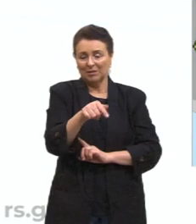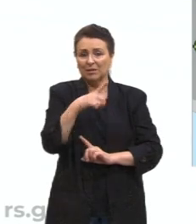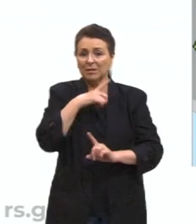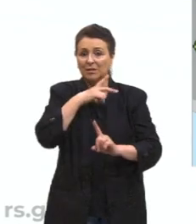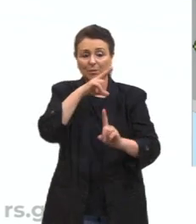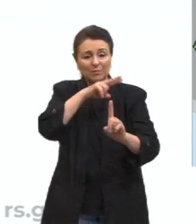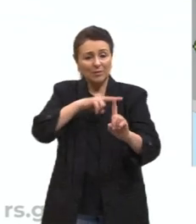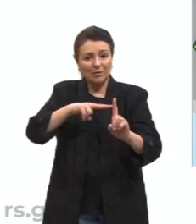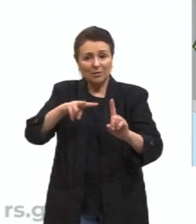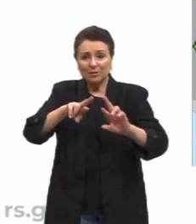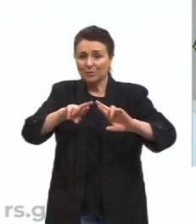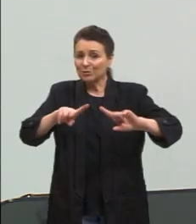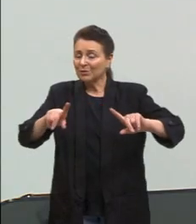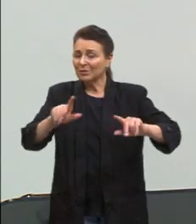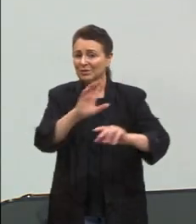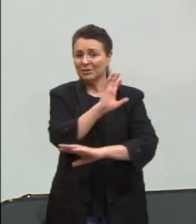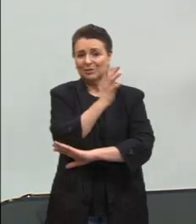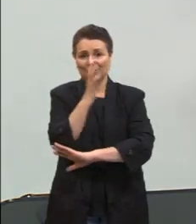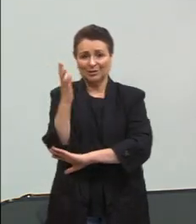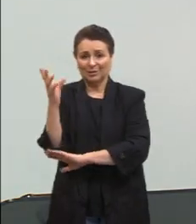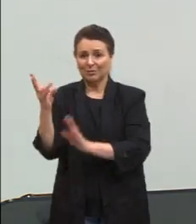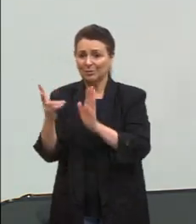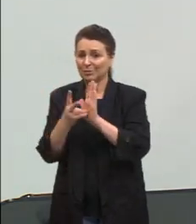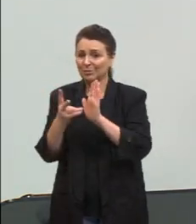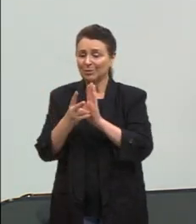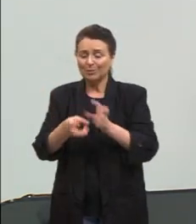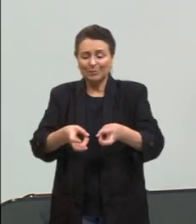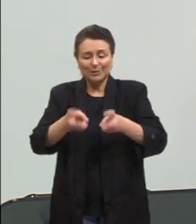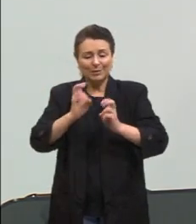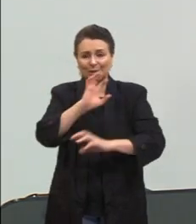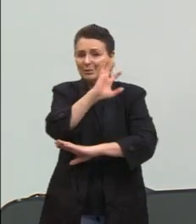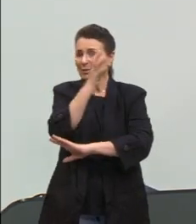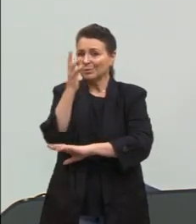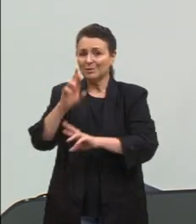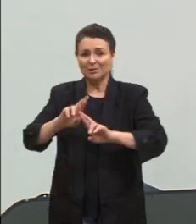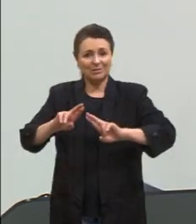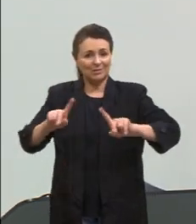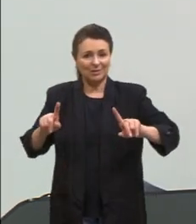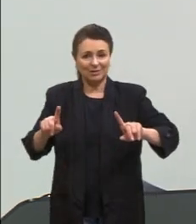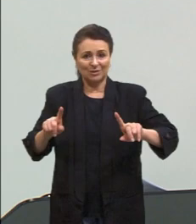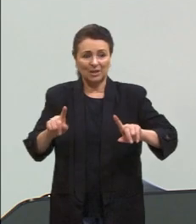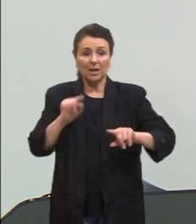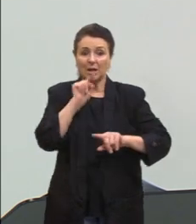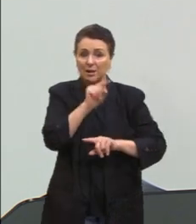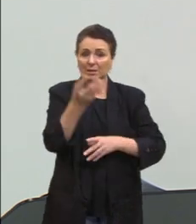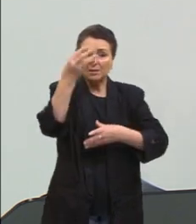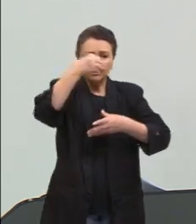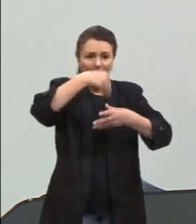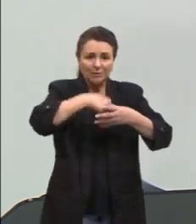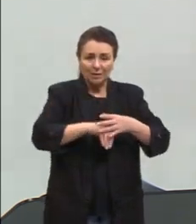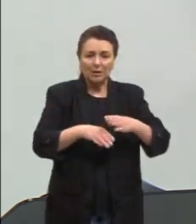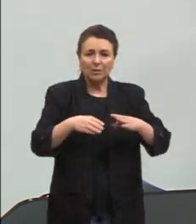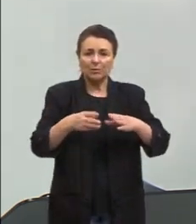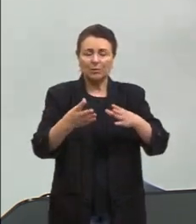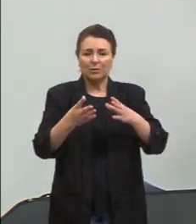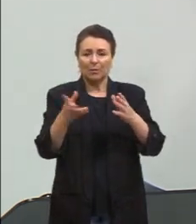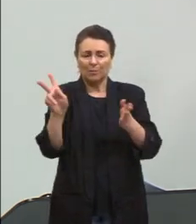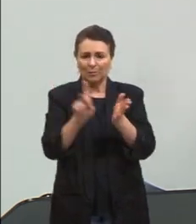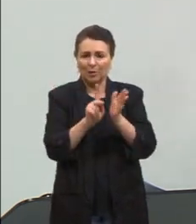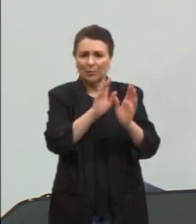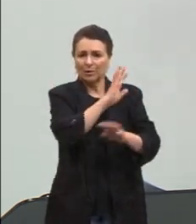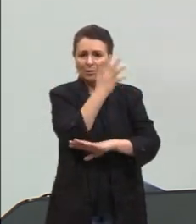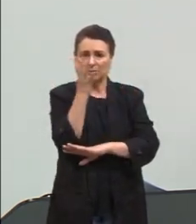natureza, né? Eles vão entender que eles são parte da natureza, e a natureza não é só desmatamento, enfim,